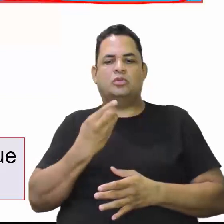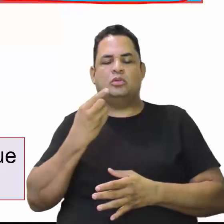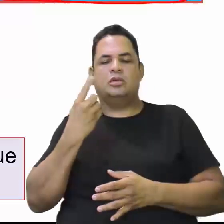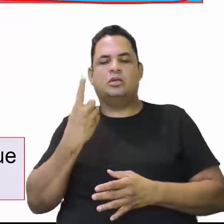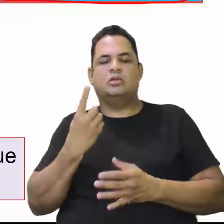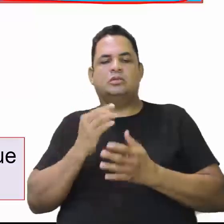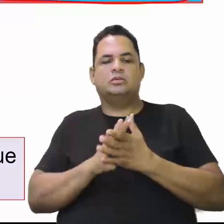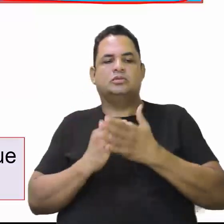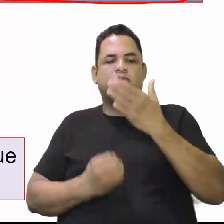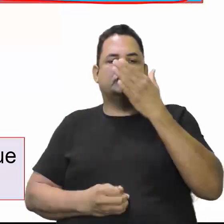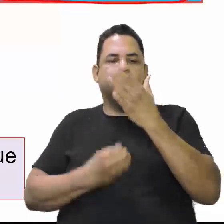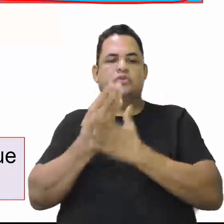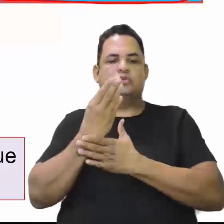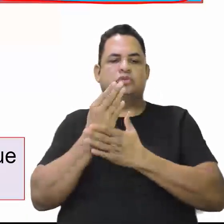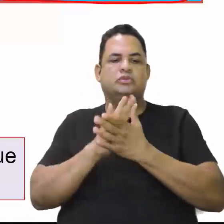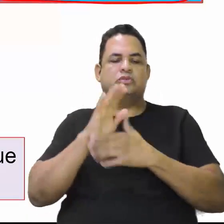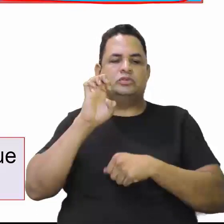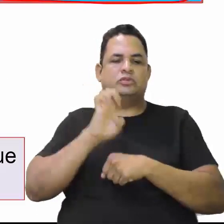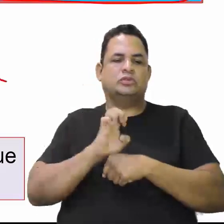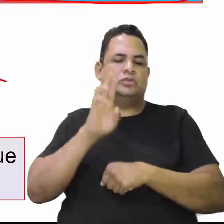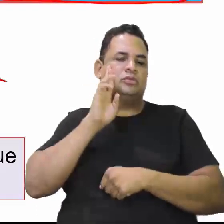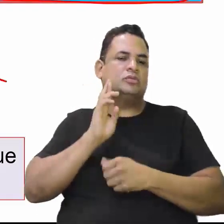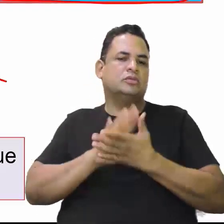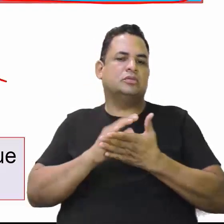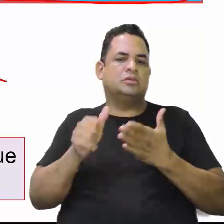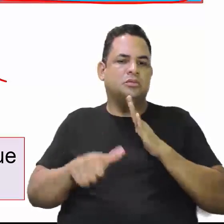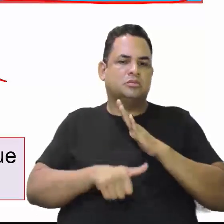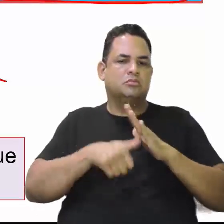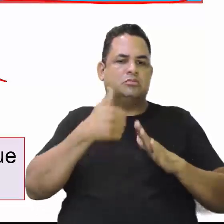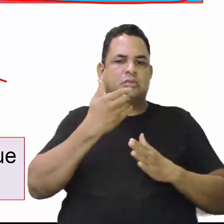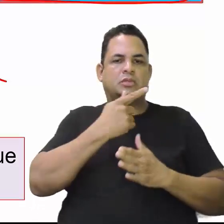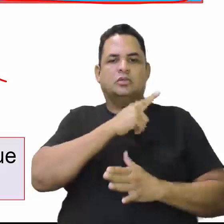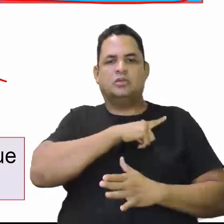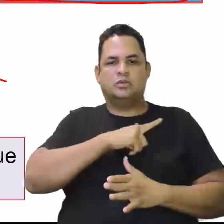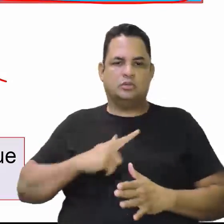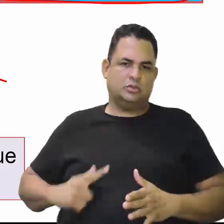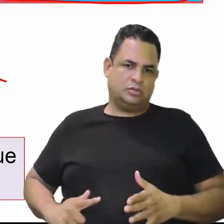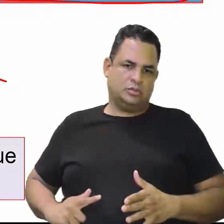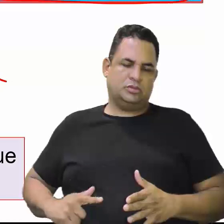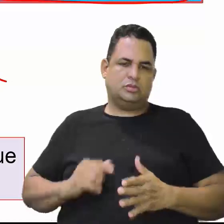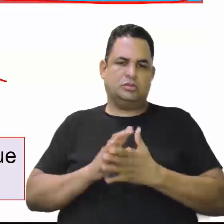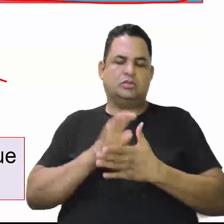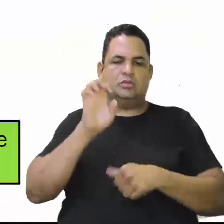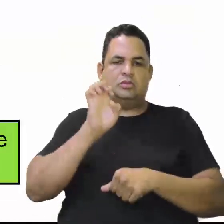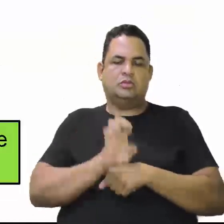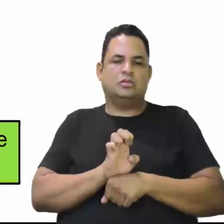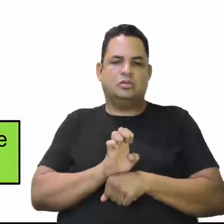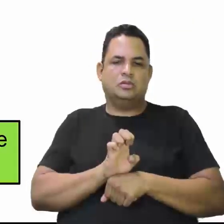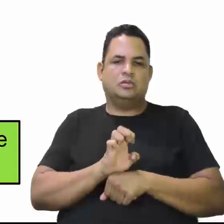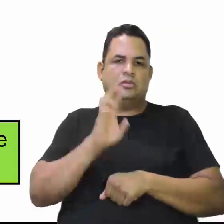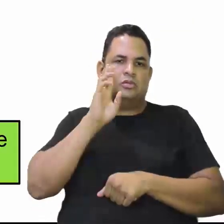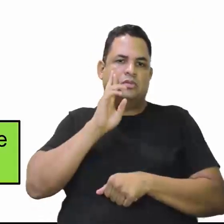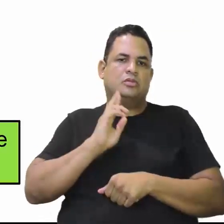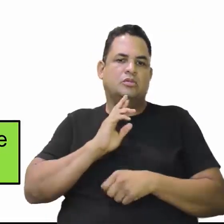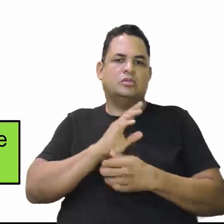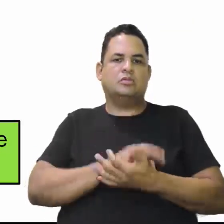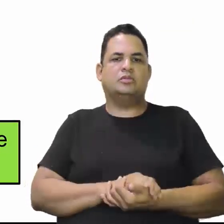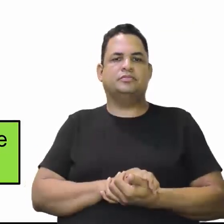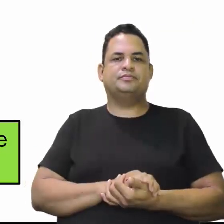cria o estado de Rondônia. E ele se torna o primeiro governador do estado de Rondônia.